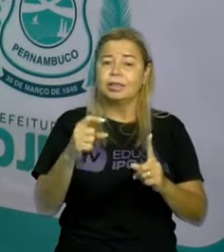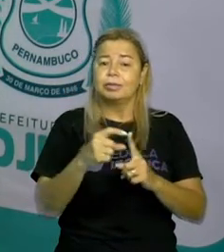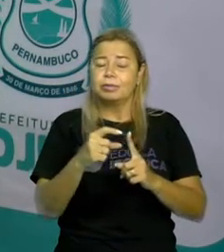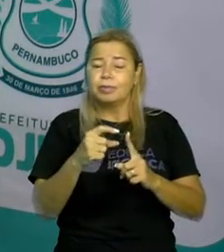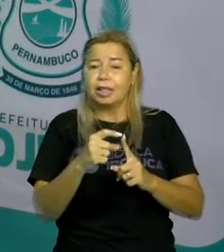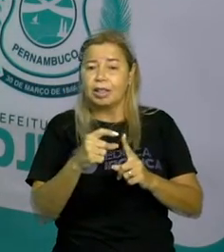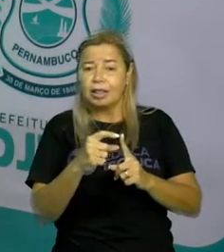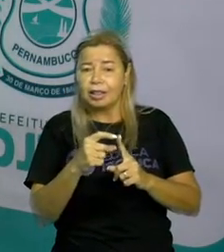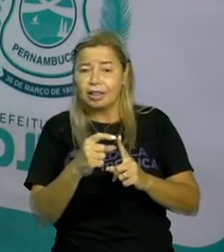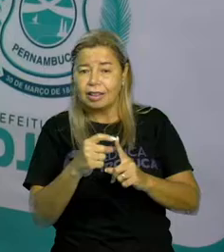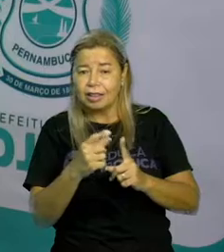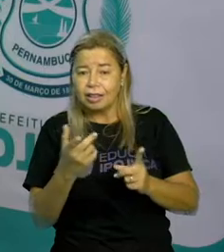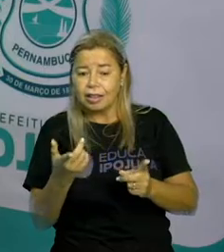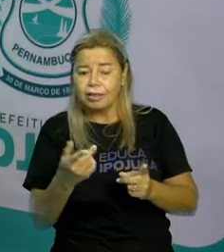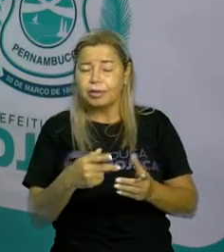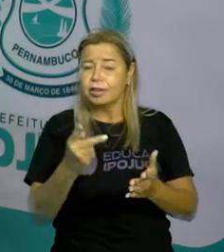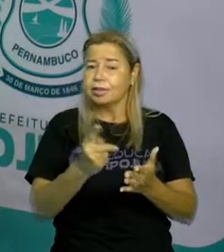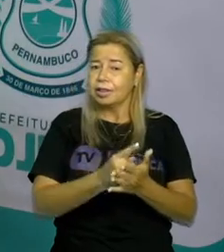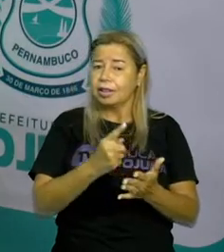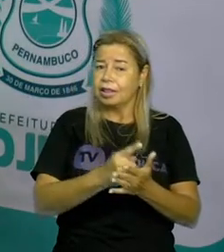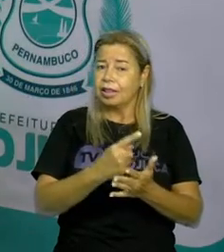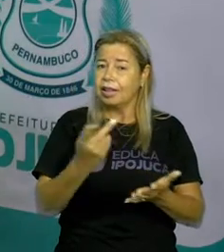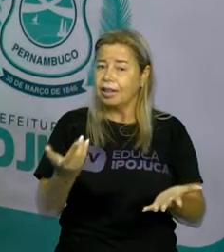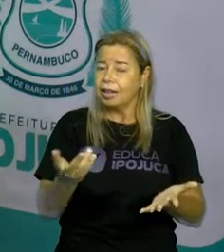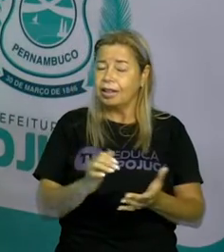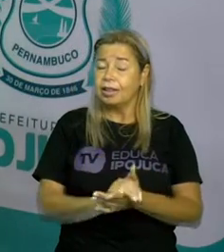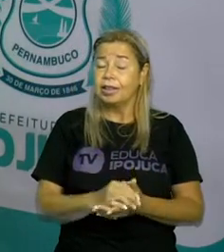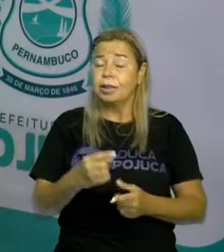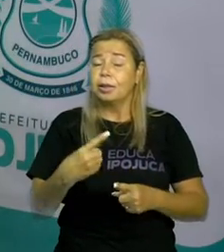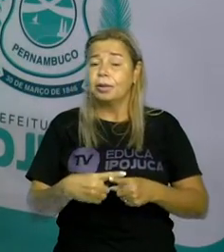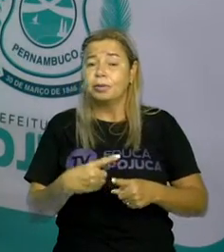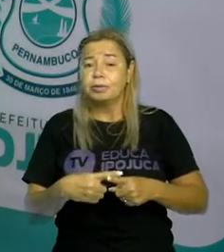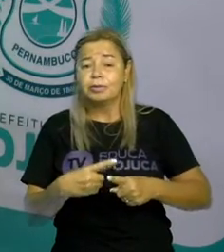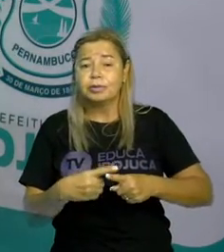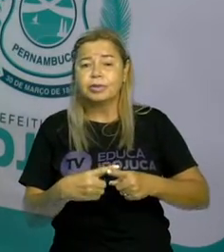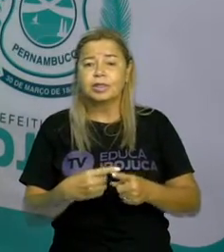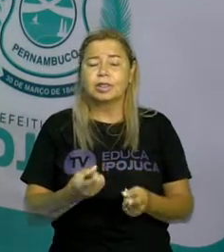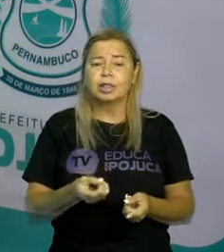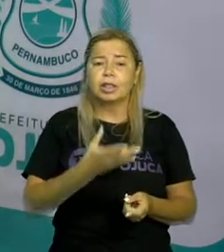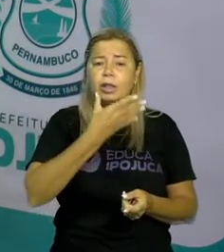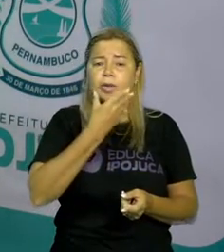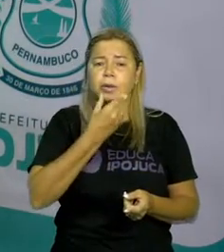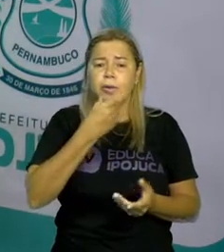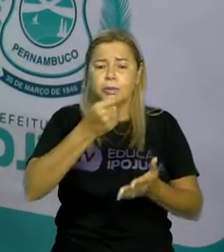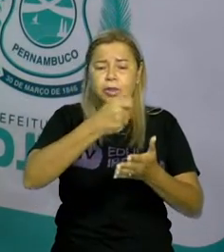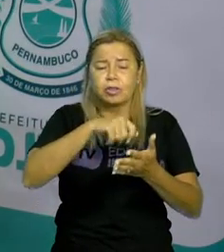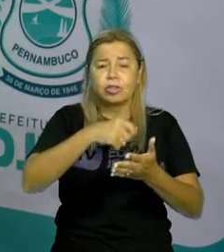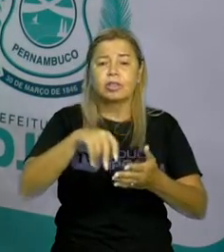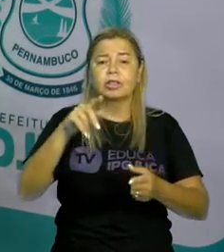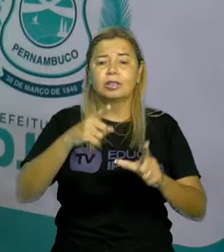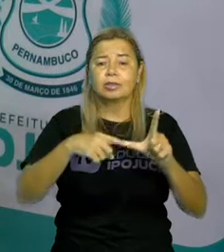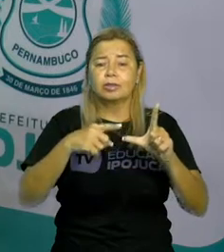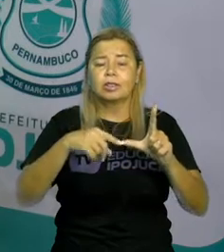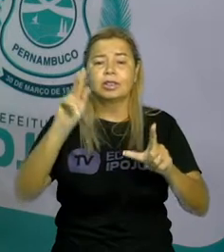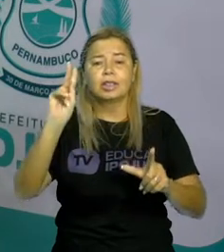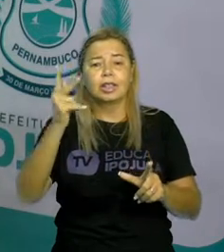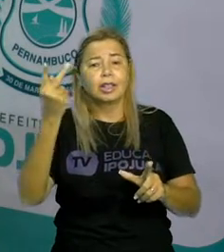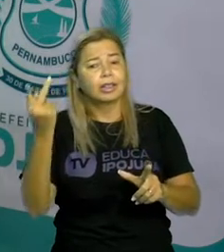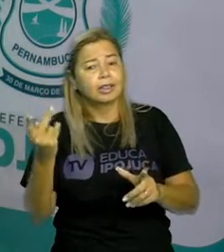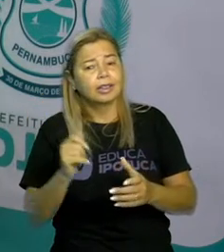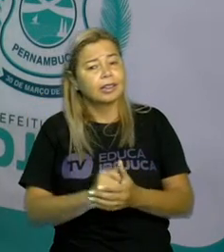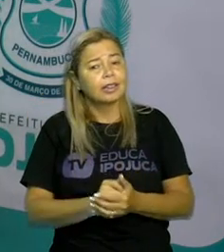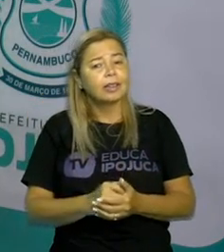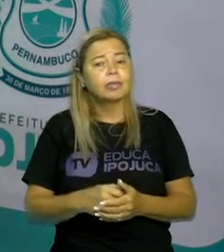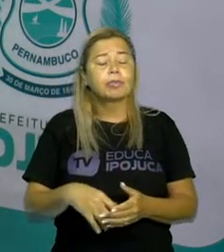que a palavra casa, ela é escrita com um S, que passear, ela tem dois S's.